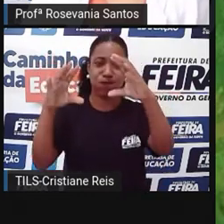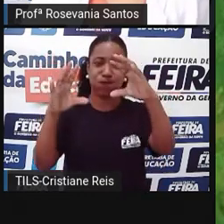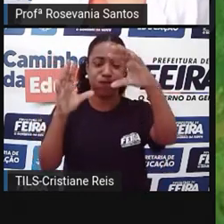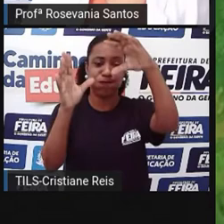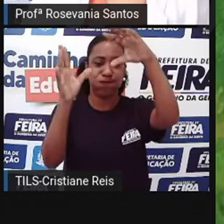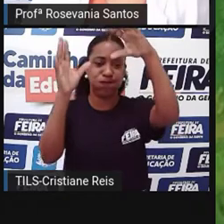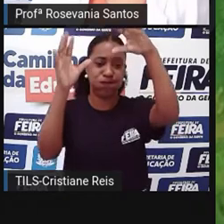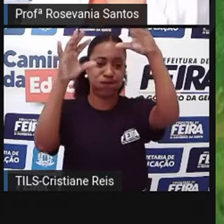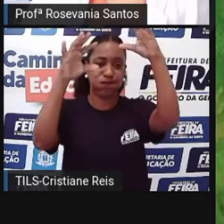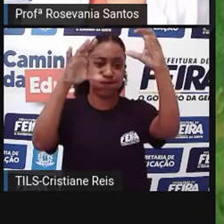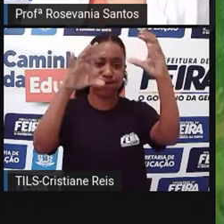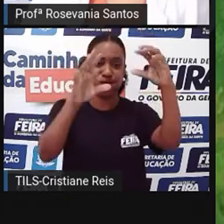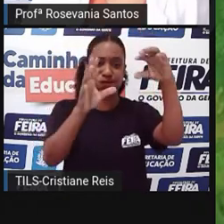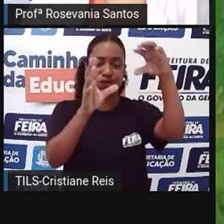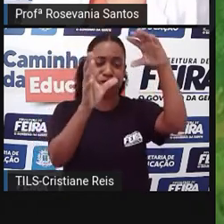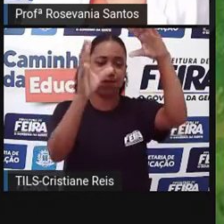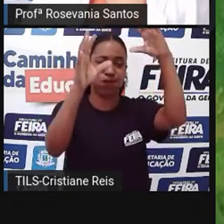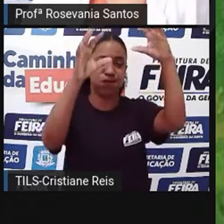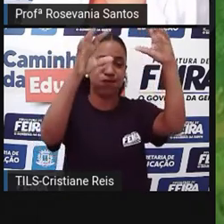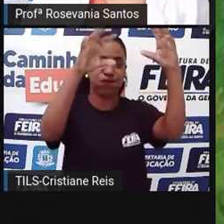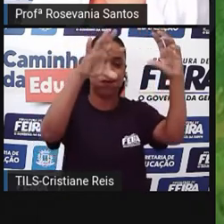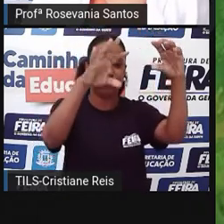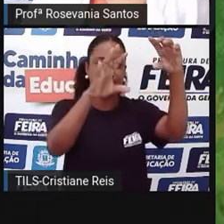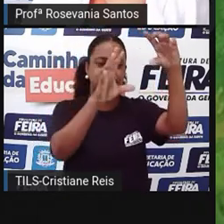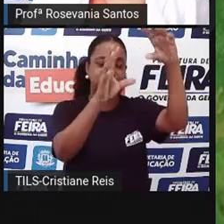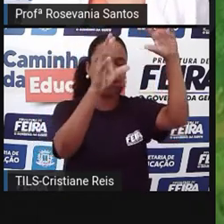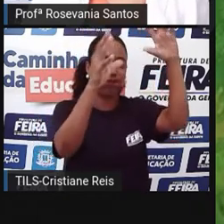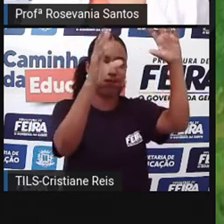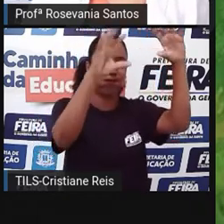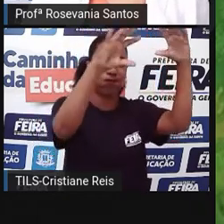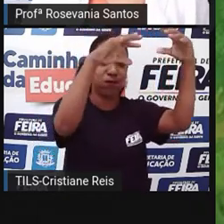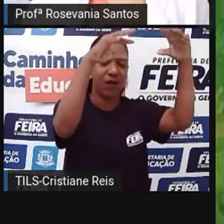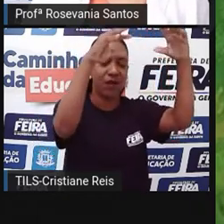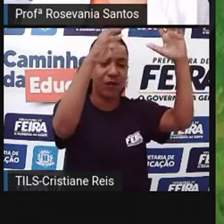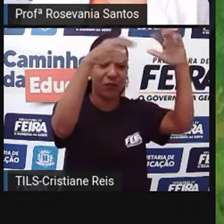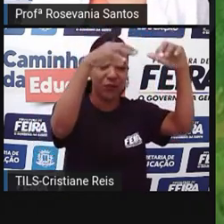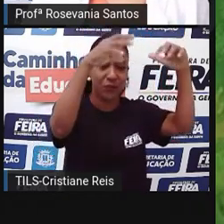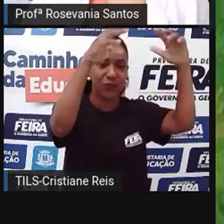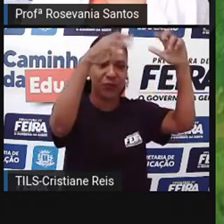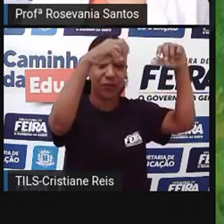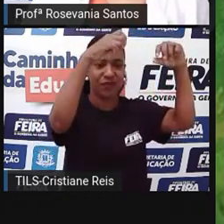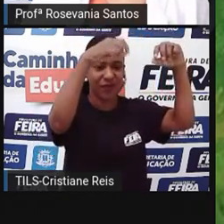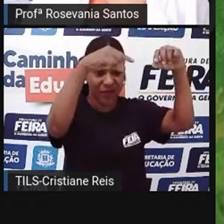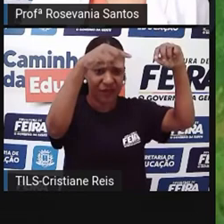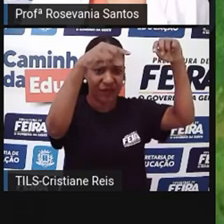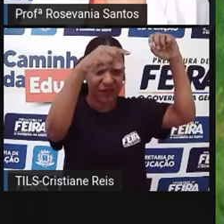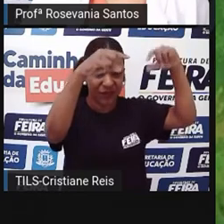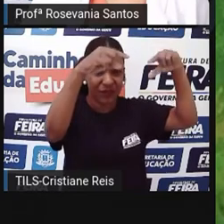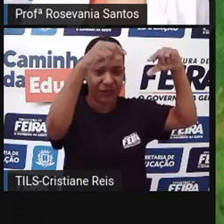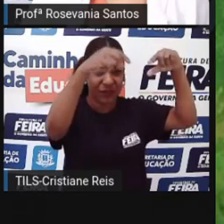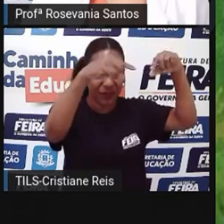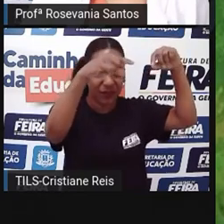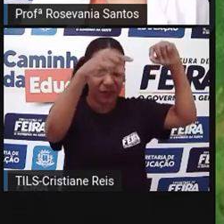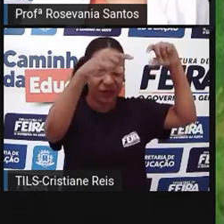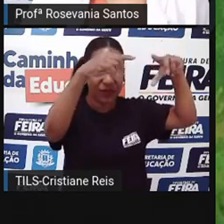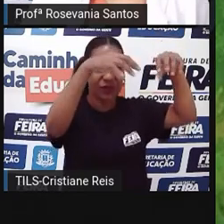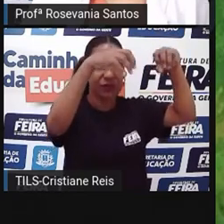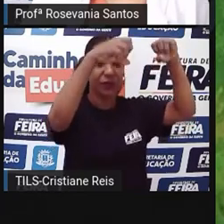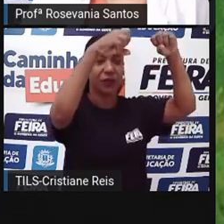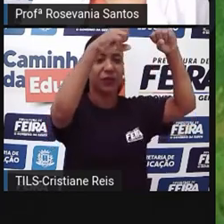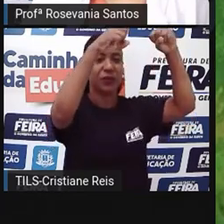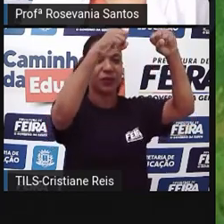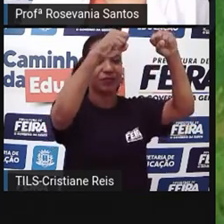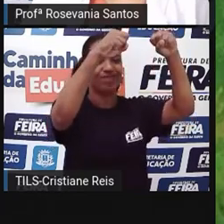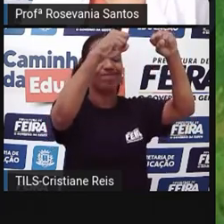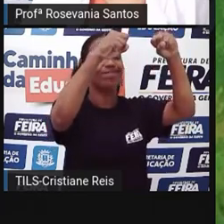ultrapassar. Só que quando ela chega aqui já tá vazia, já tá, né, sem muita quantidade de água e as temperaturas elevadas